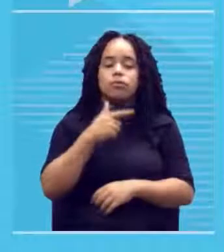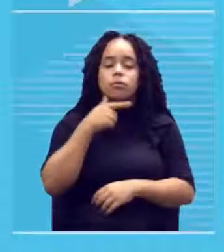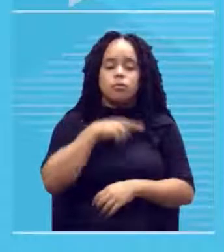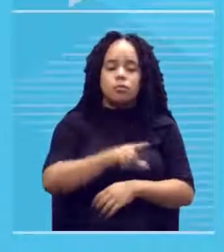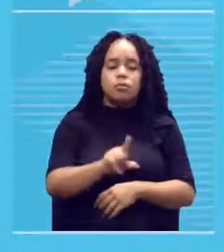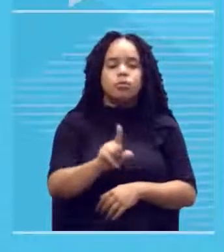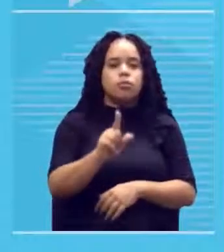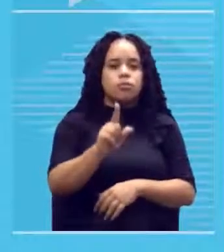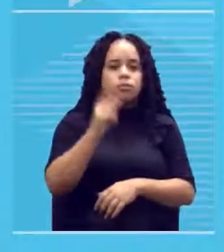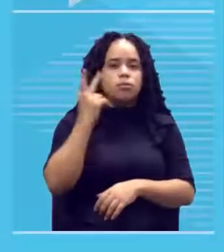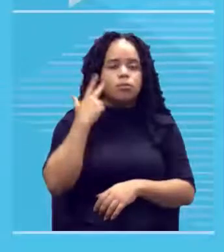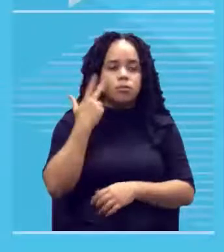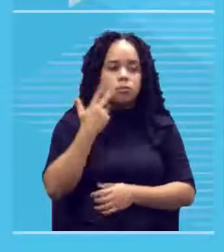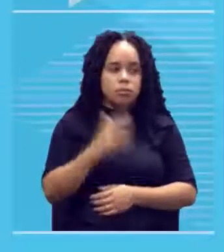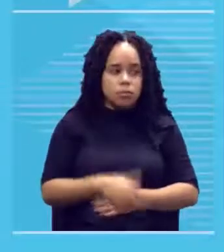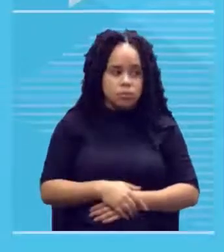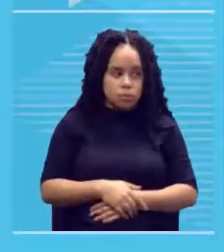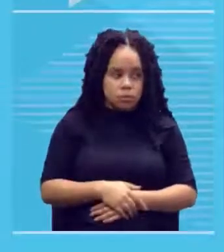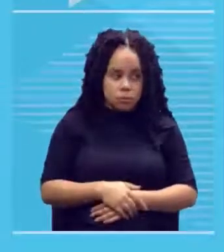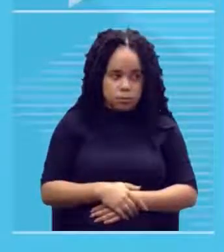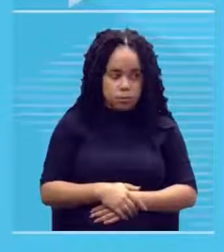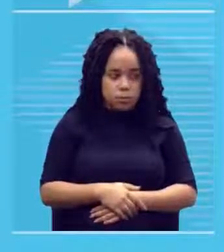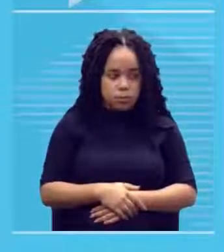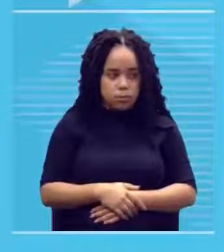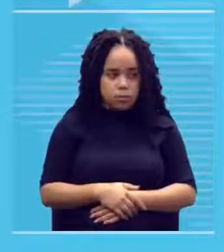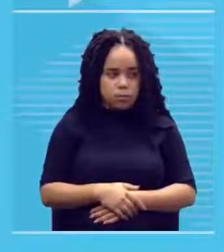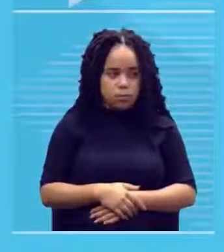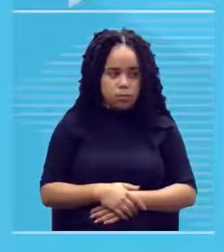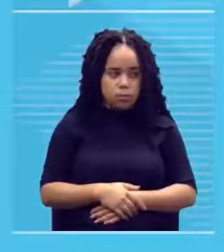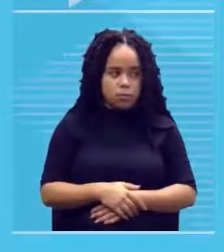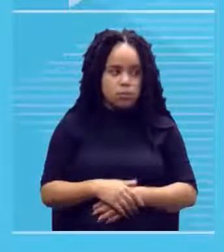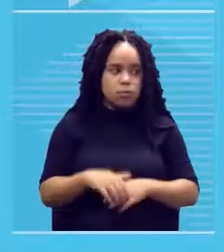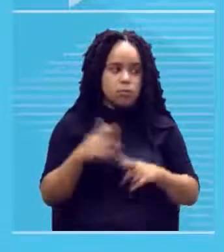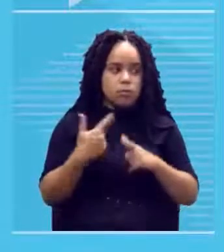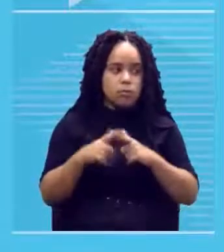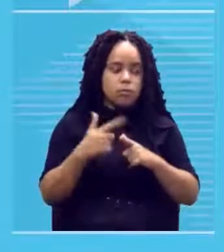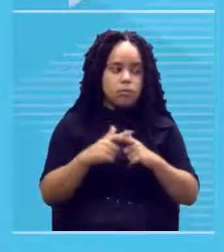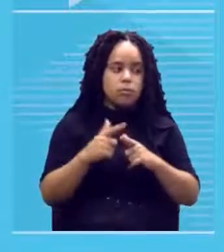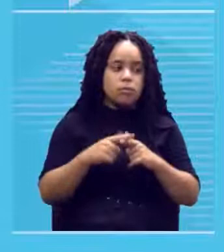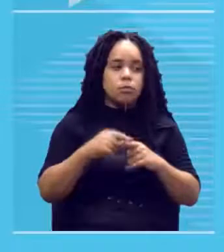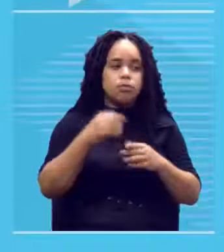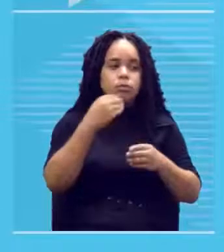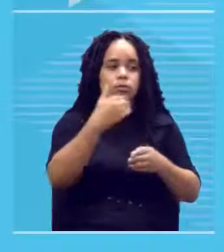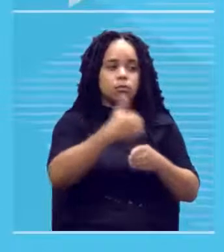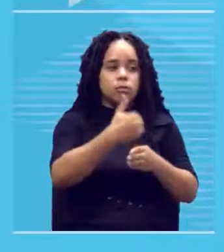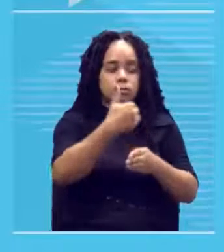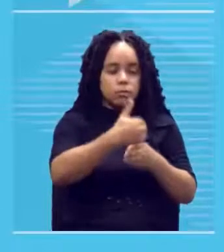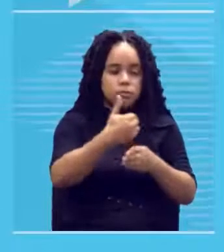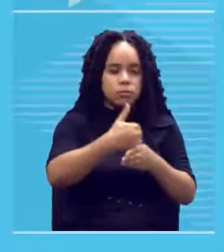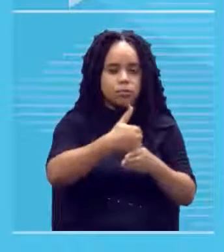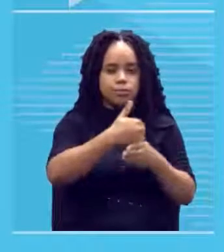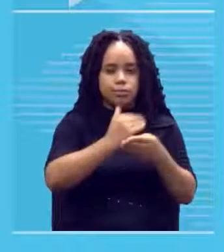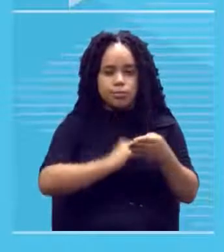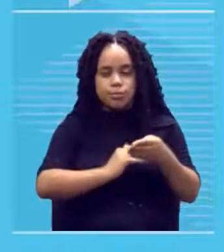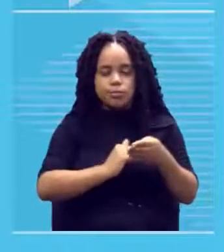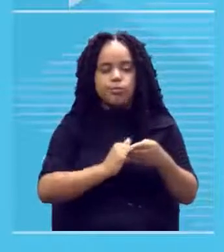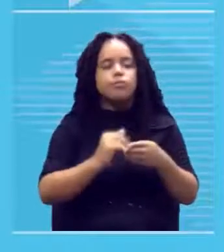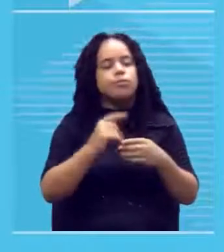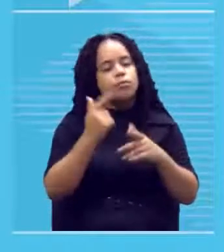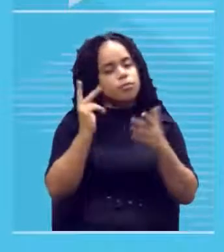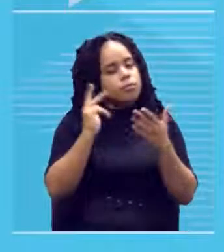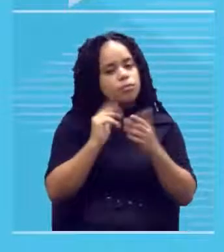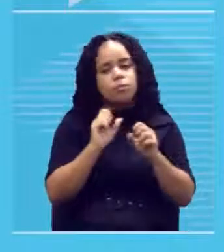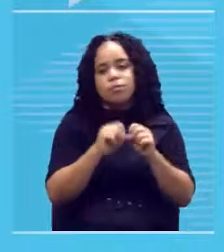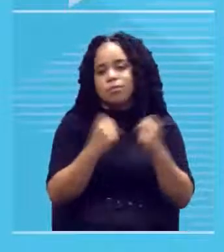restaurada há um tempo desse mas está lá de boa o problema é o reboco se caiu o reboco pronto caiu tudo não